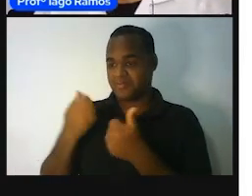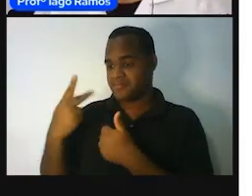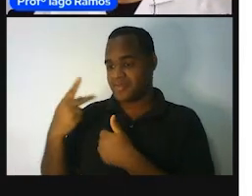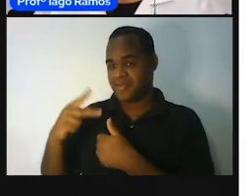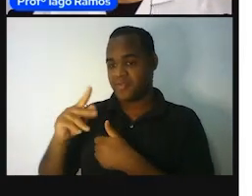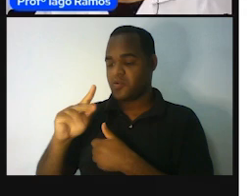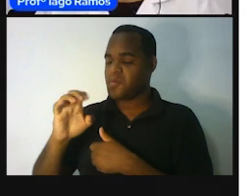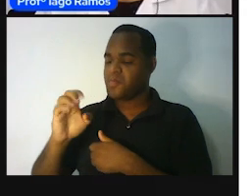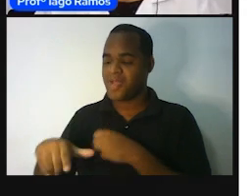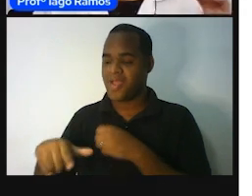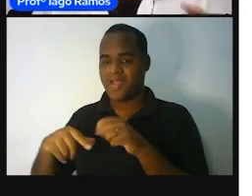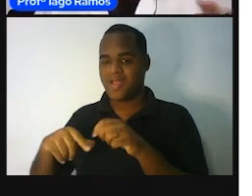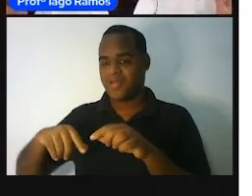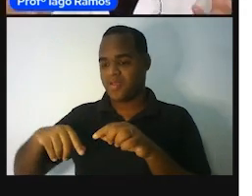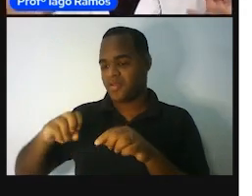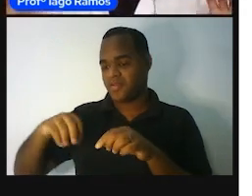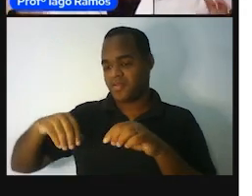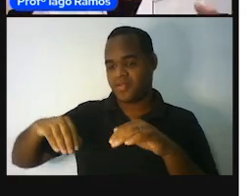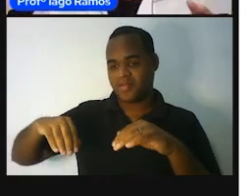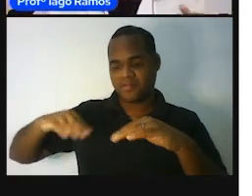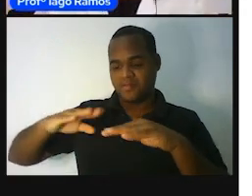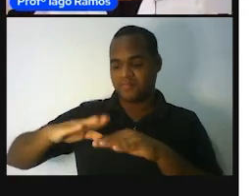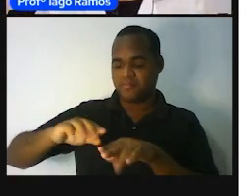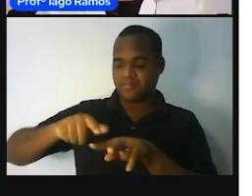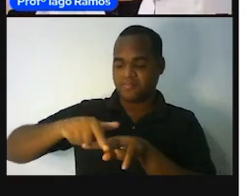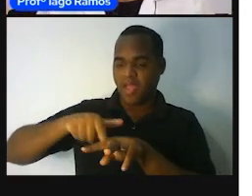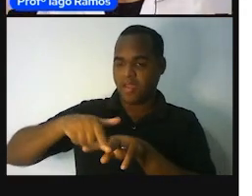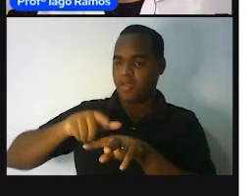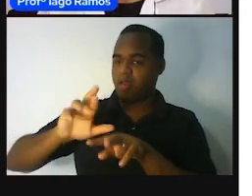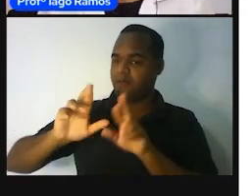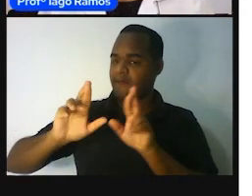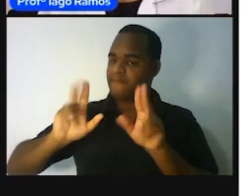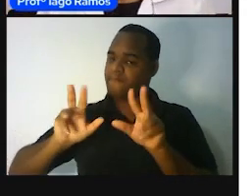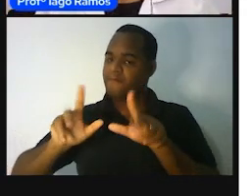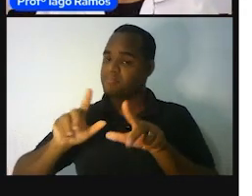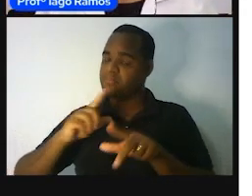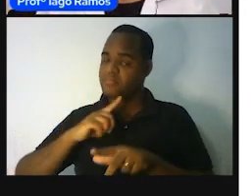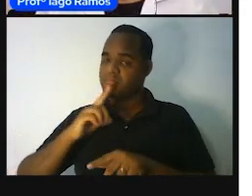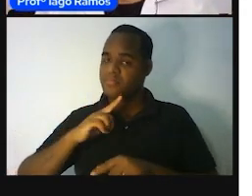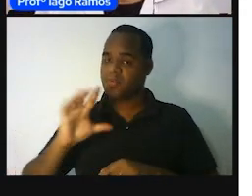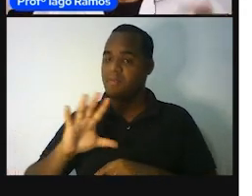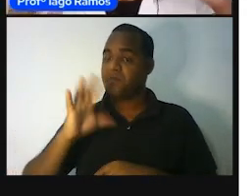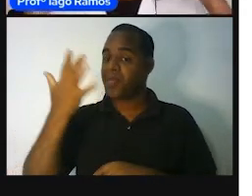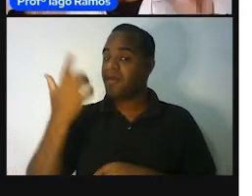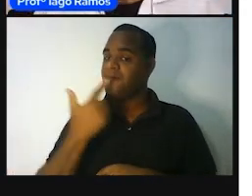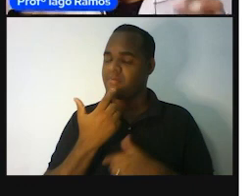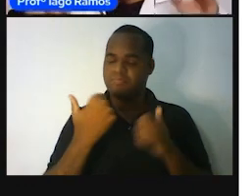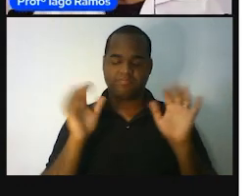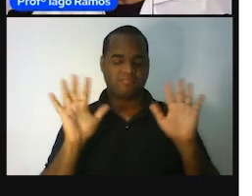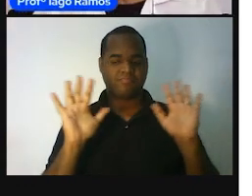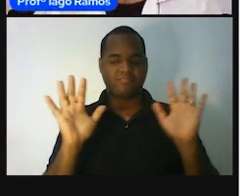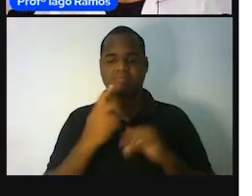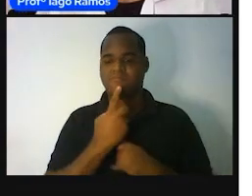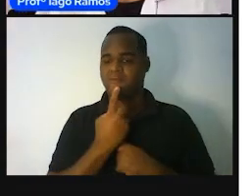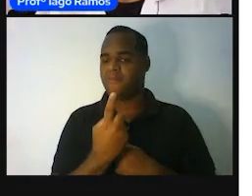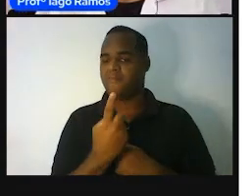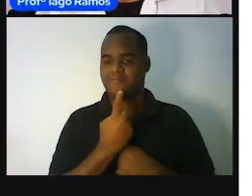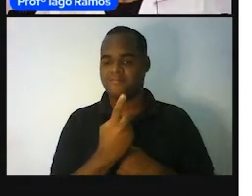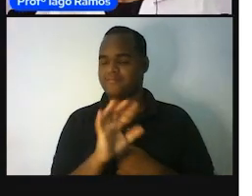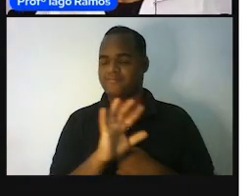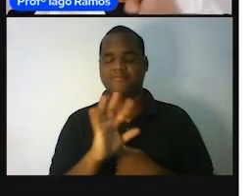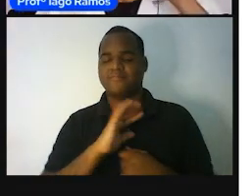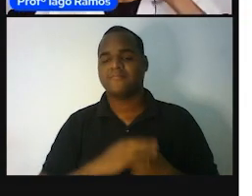ou com o pedreira e agora precisa ser alguma coisa que eu não vou falar. O que é que acontece?